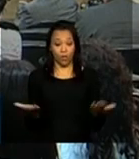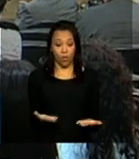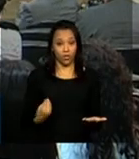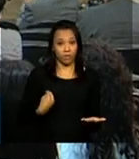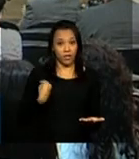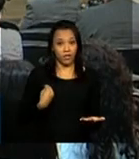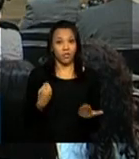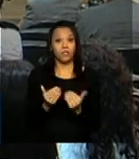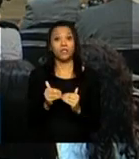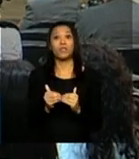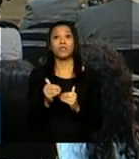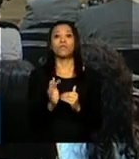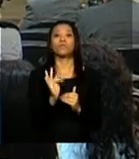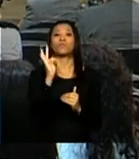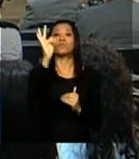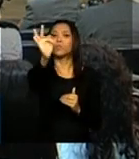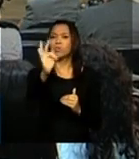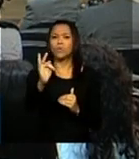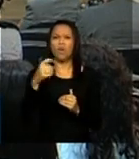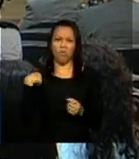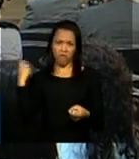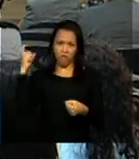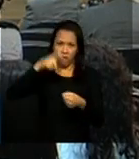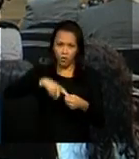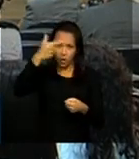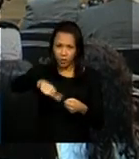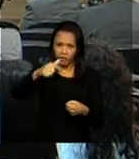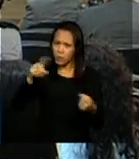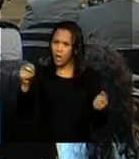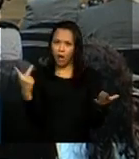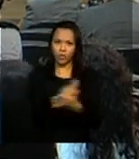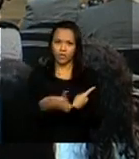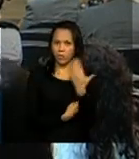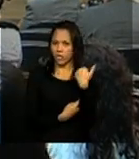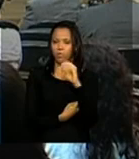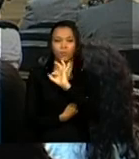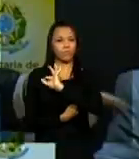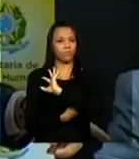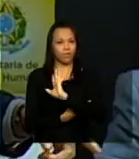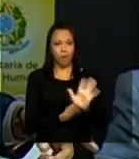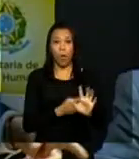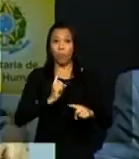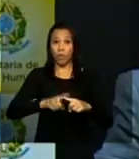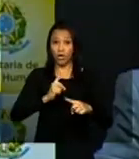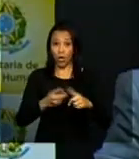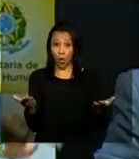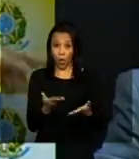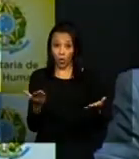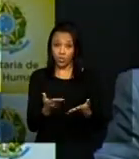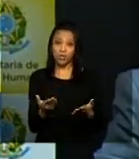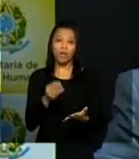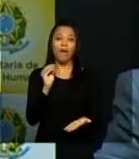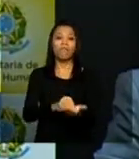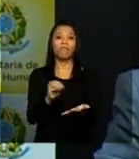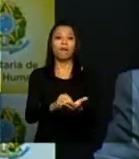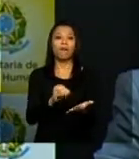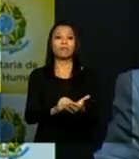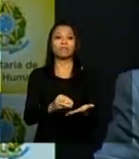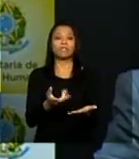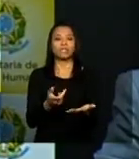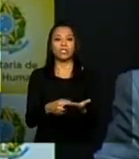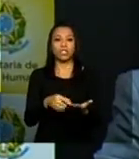futuro não se aconteça mais o que aconteceu porque toda impunidade hoje com os jovens negros